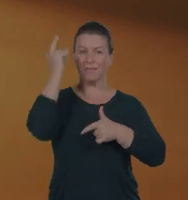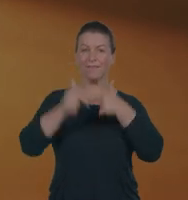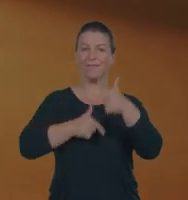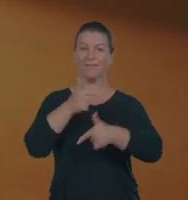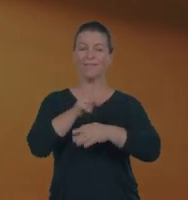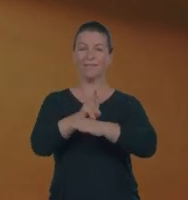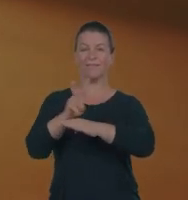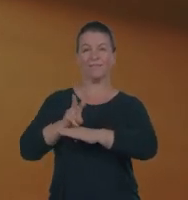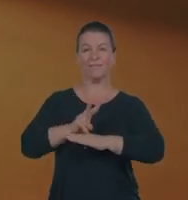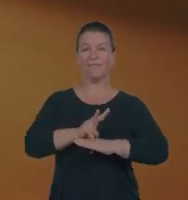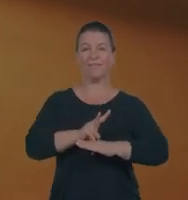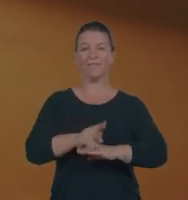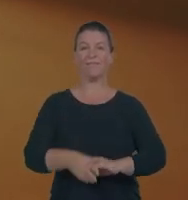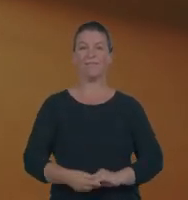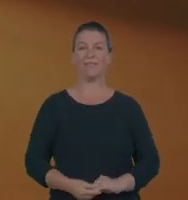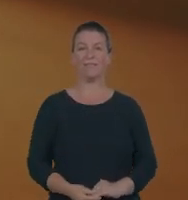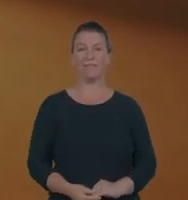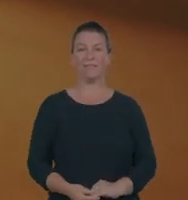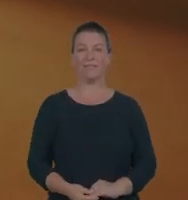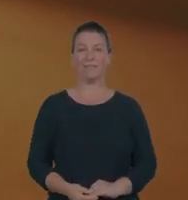gente que trabalha e cuida.